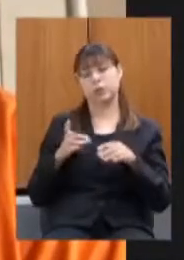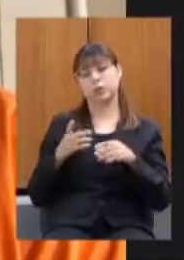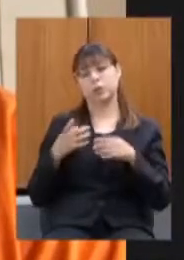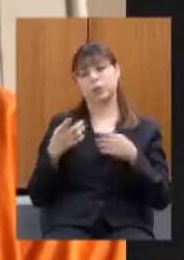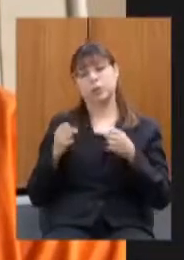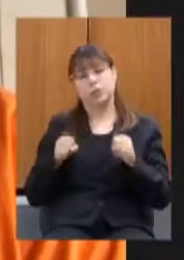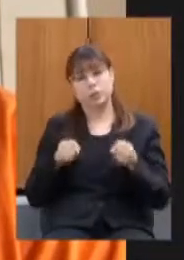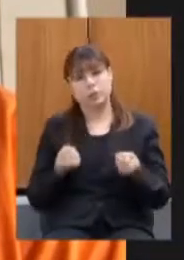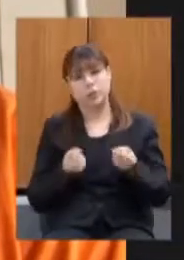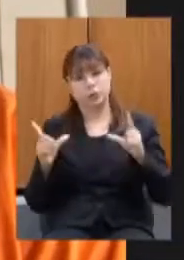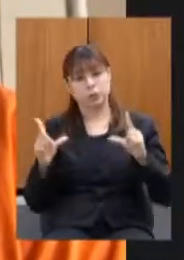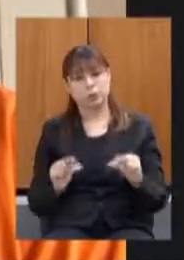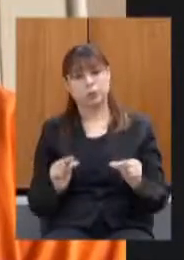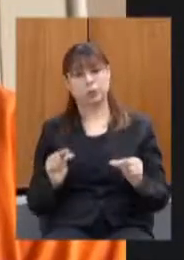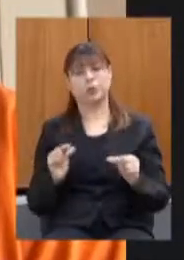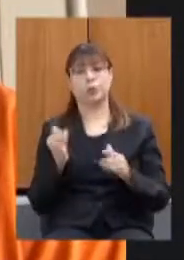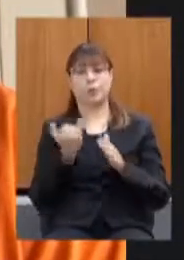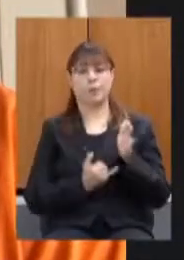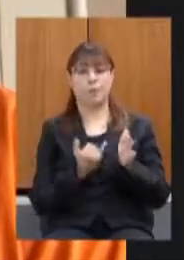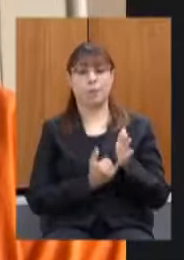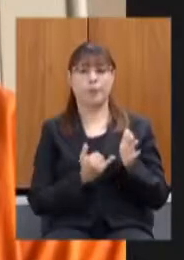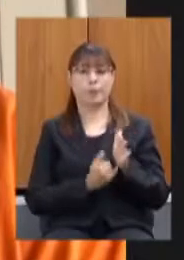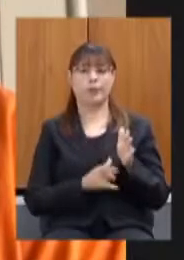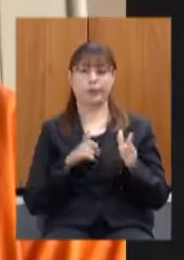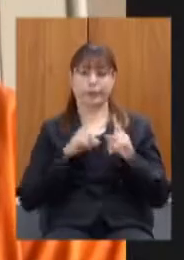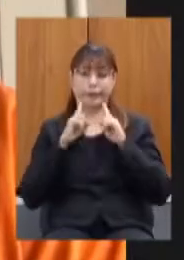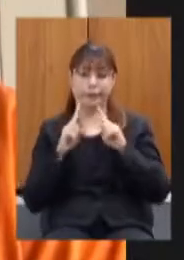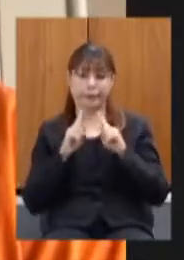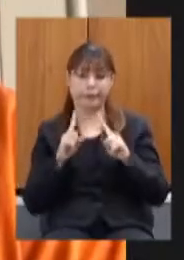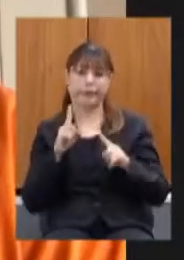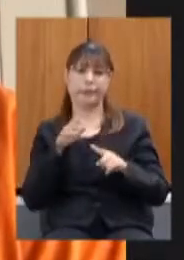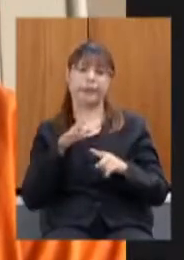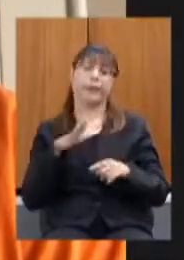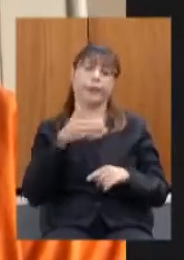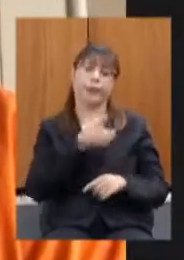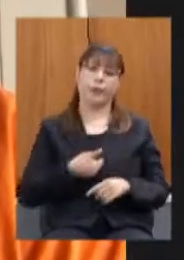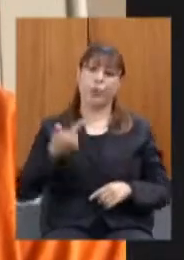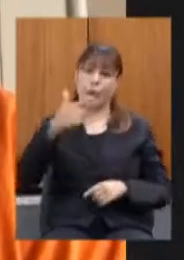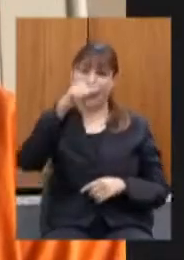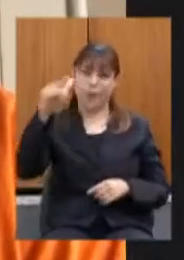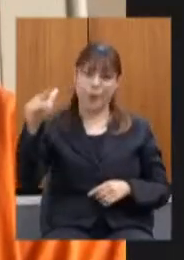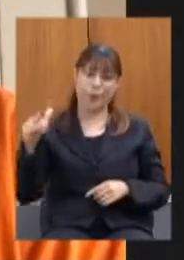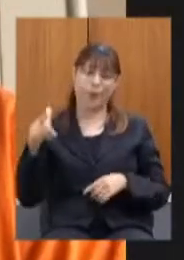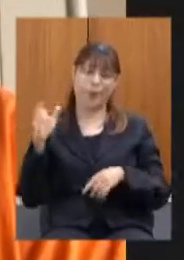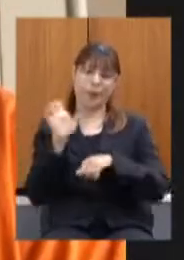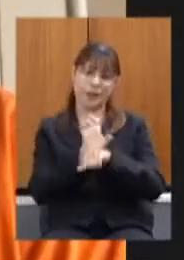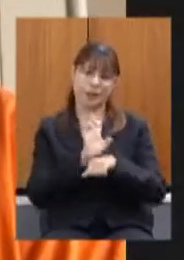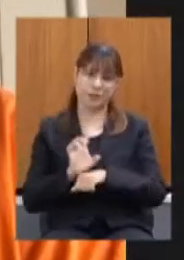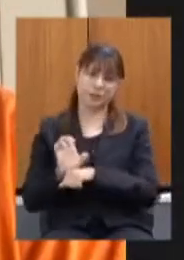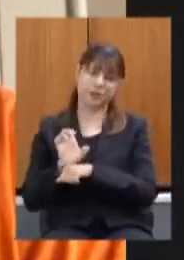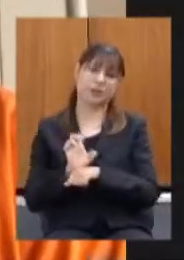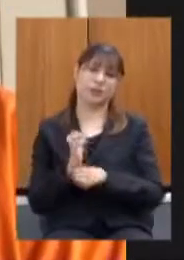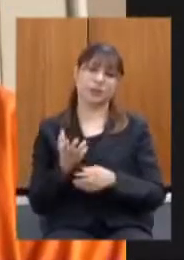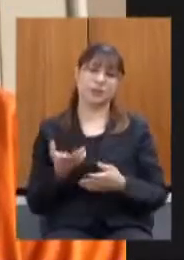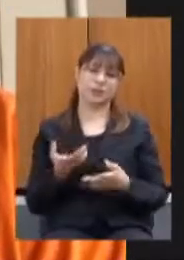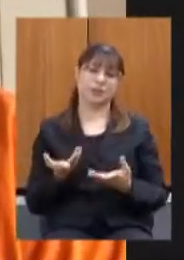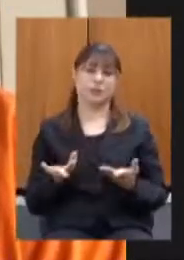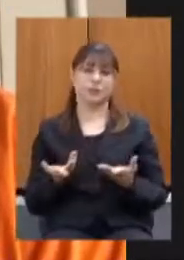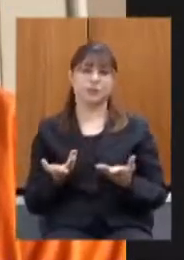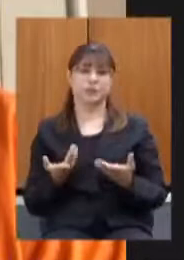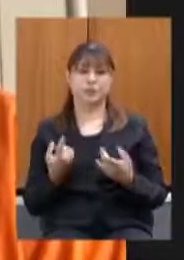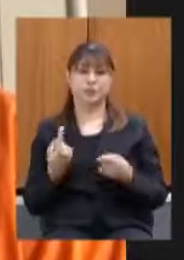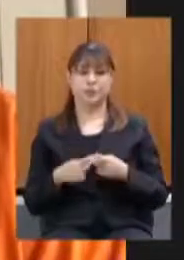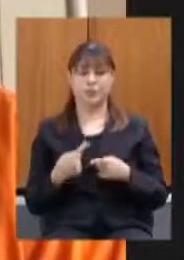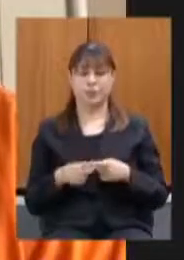a gente recebe inclusive críticas de governadores de outro estado aonde aqui se passa aumento de